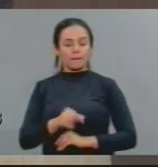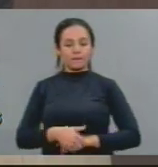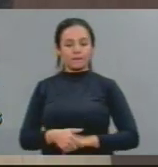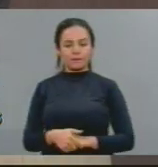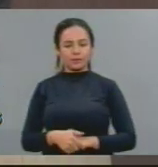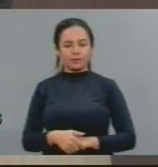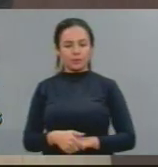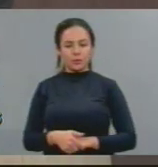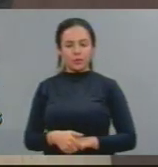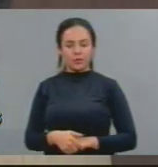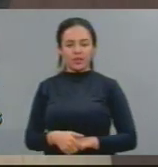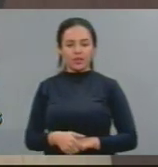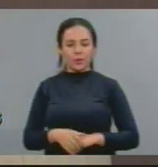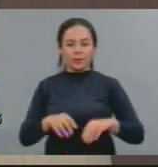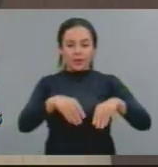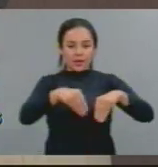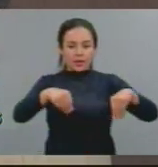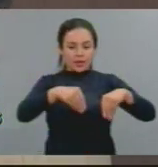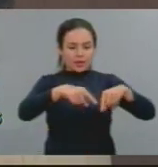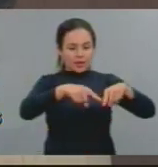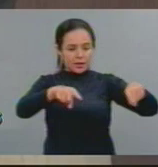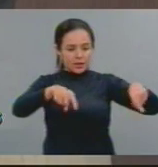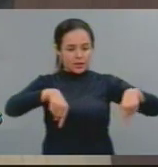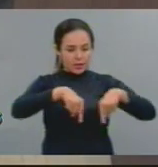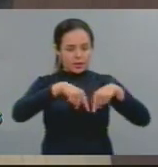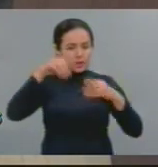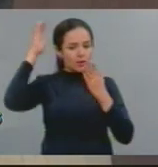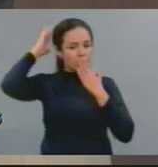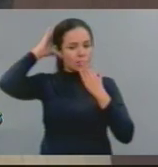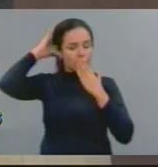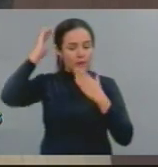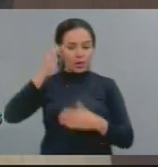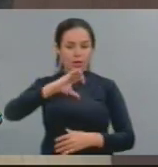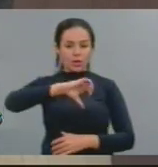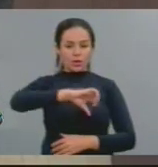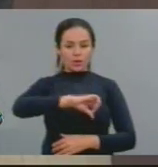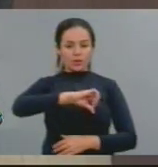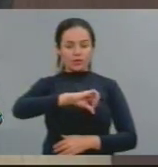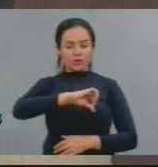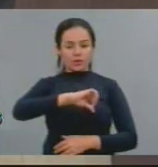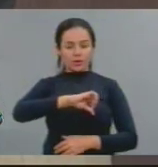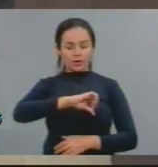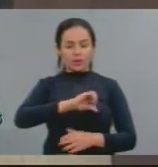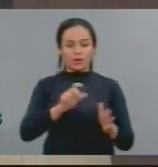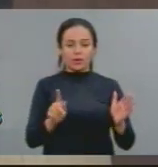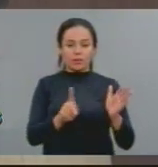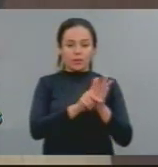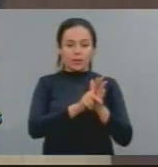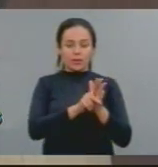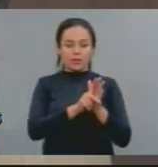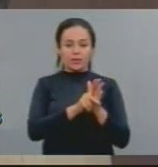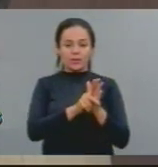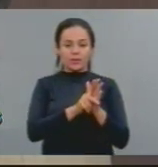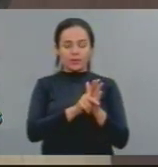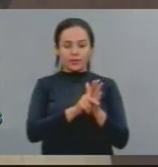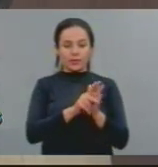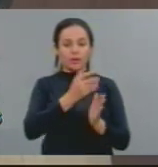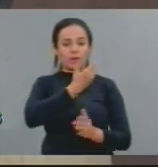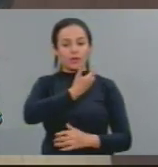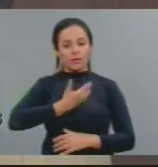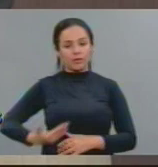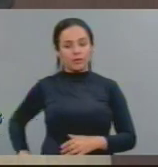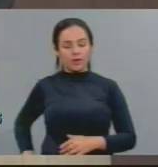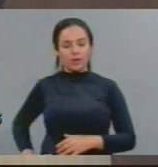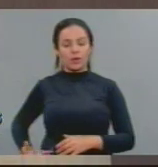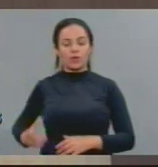As terras quilombolas, vergonhosamente, apenas nove, demarcadas no primeiro governo Dilma.